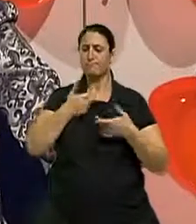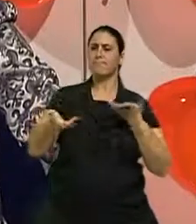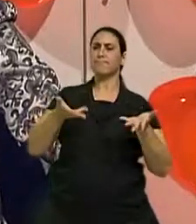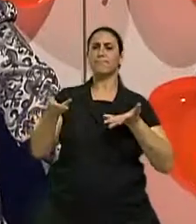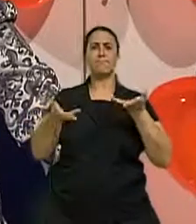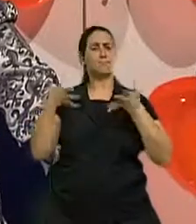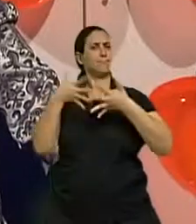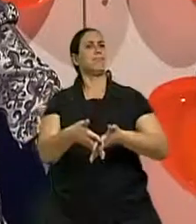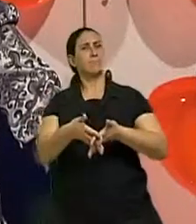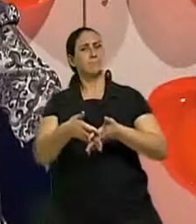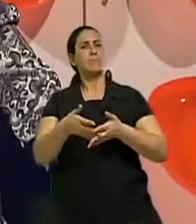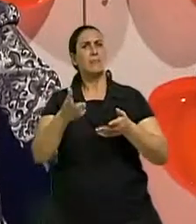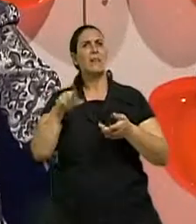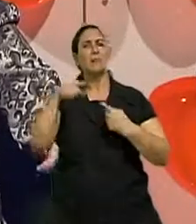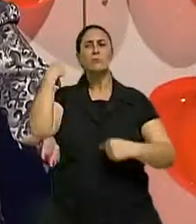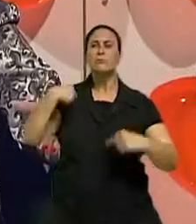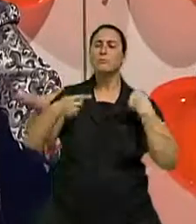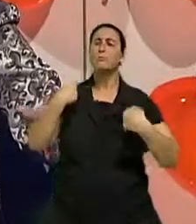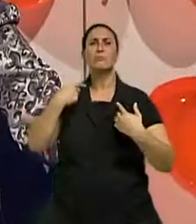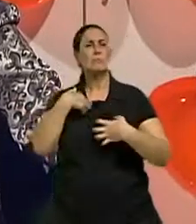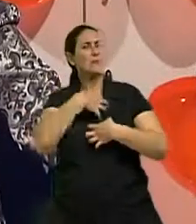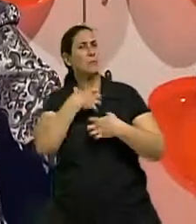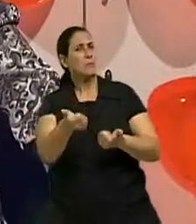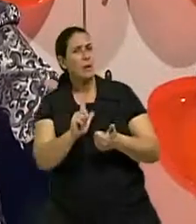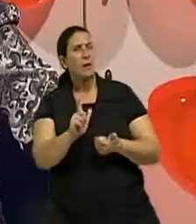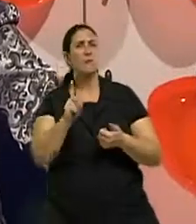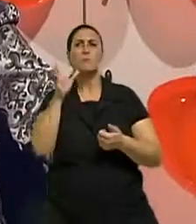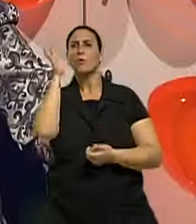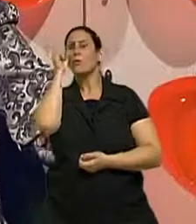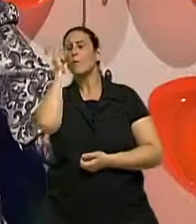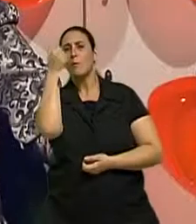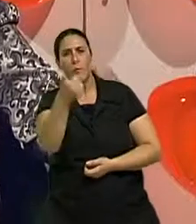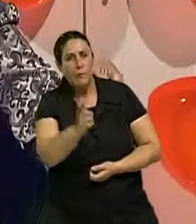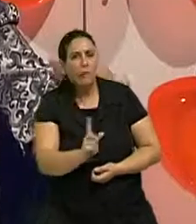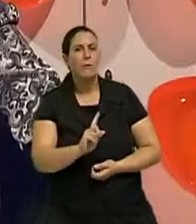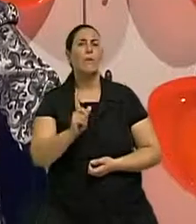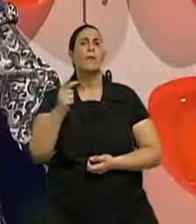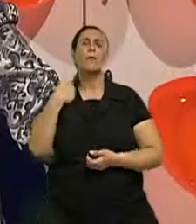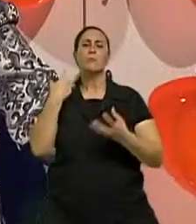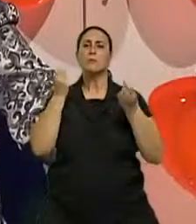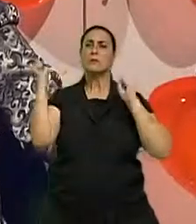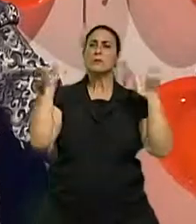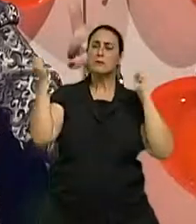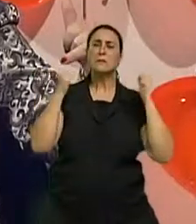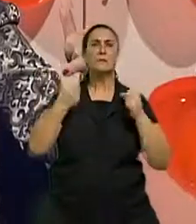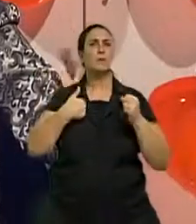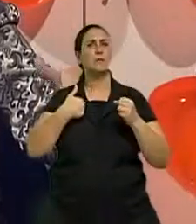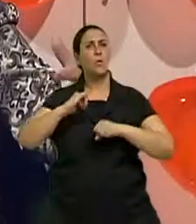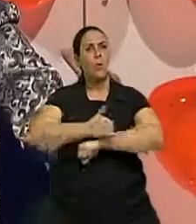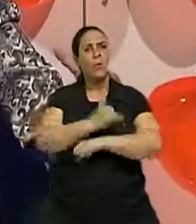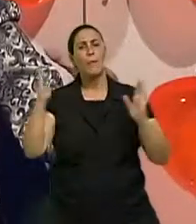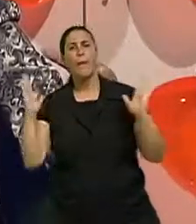muitas mulheres têm muitos sintomas, né? Tipo insônia, irritabilidade, alteração de peso,